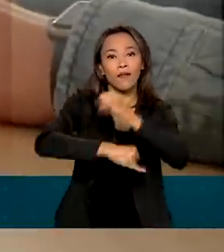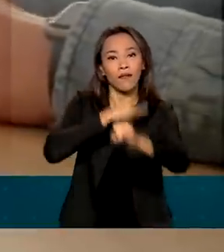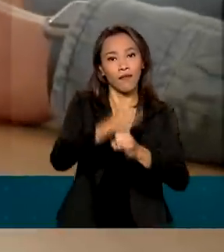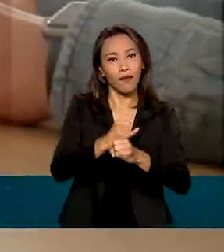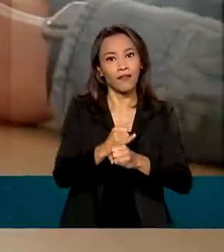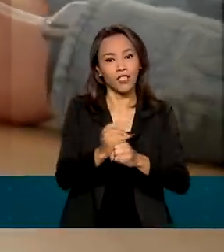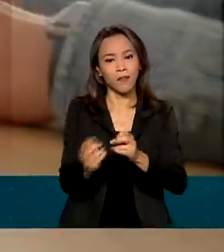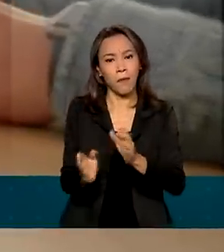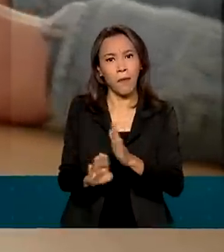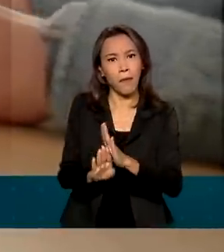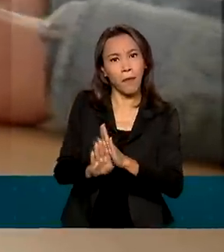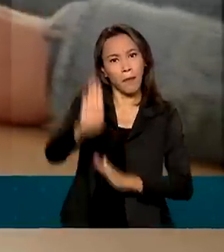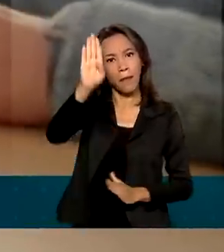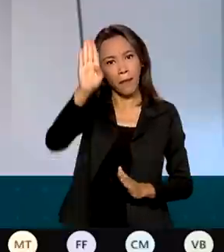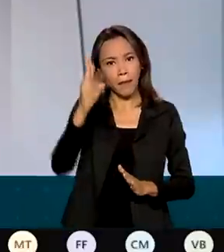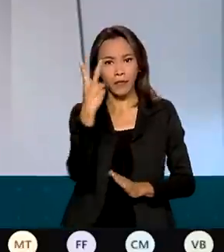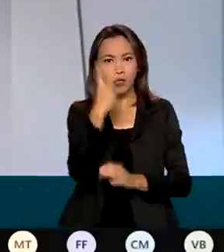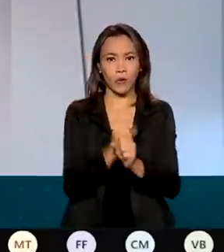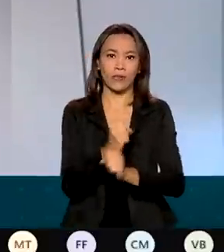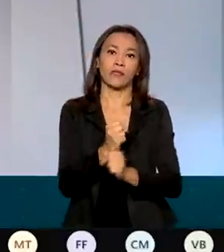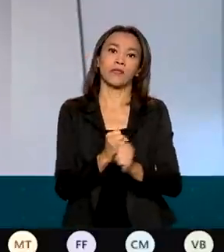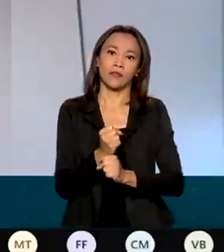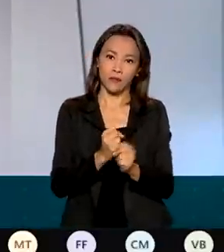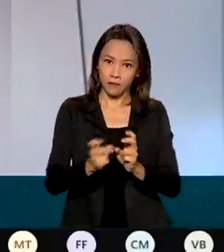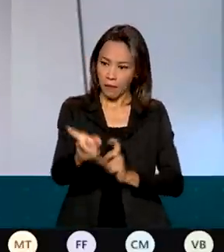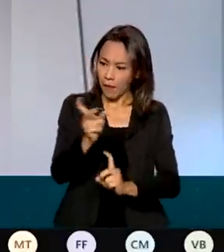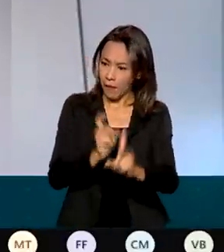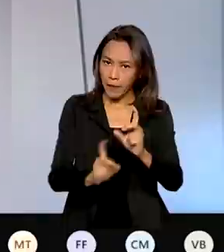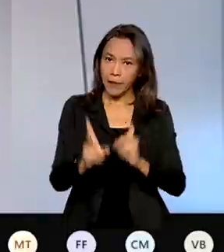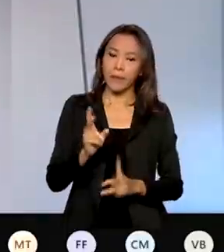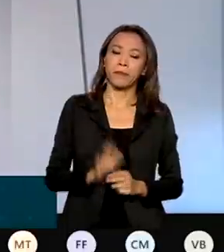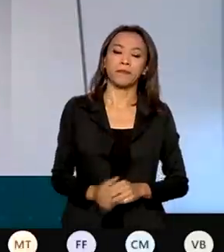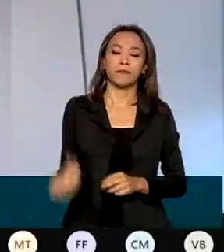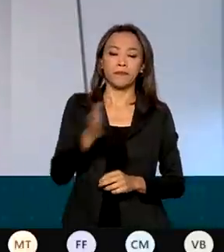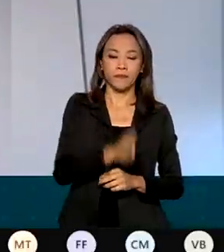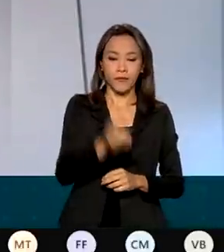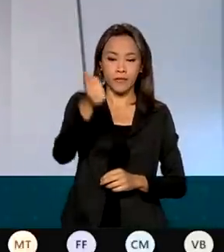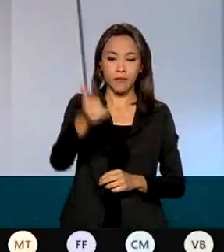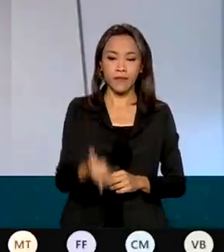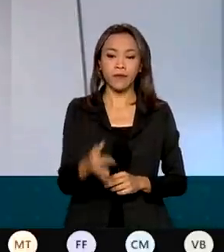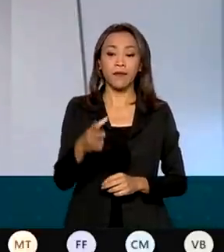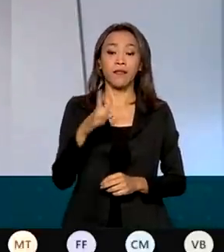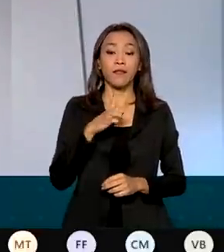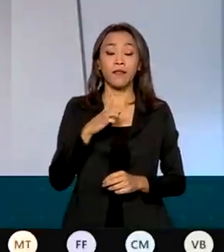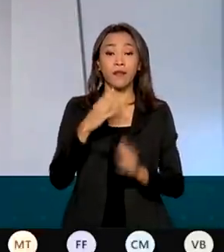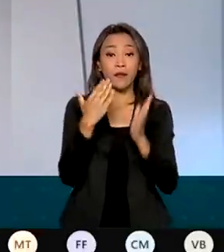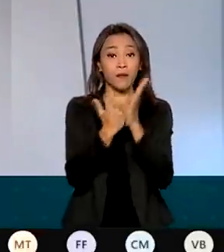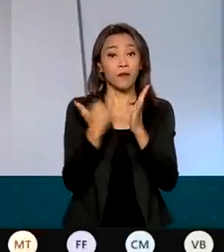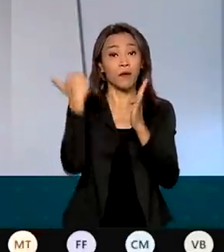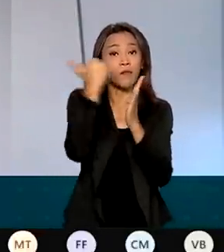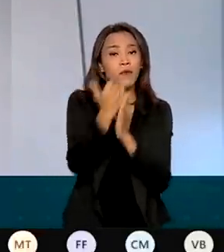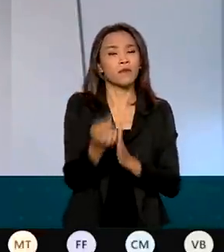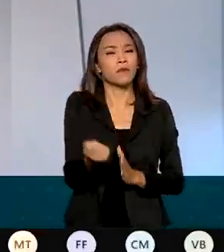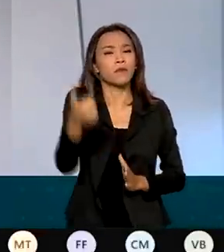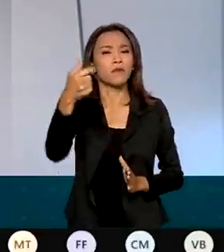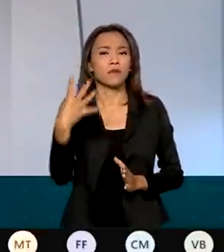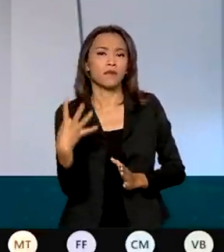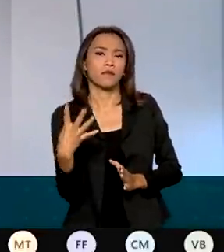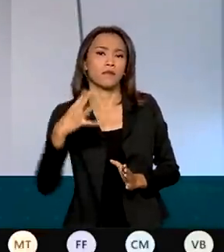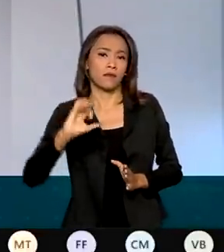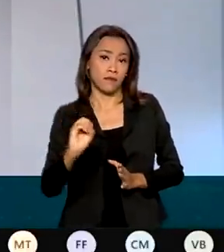salto nos últimos dois anos. Apresenta um crescimento de quase 40% em relação